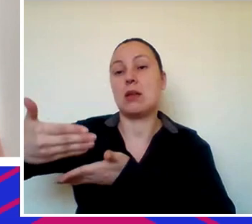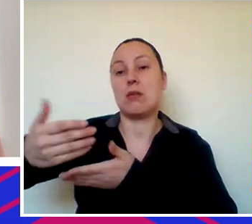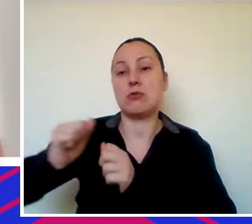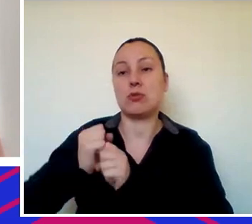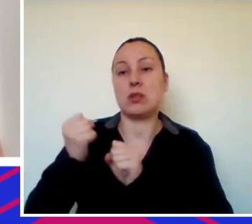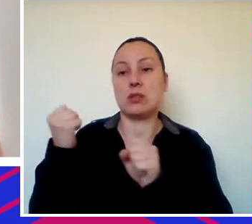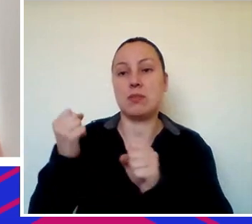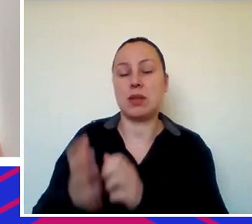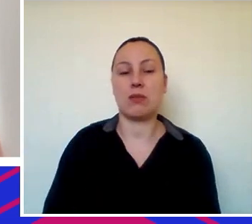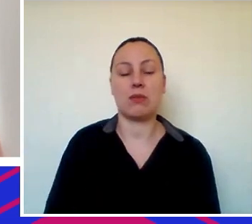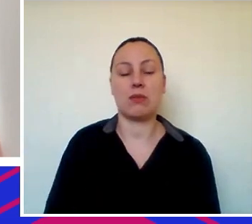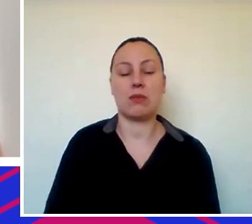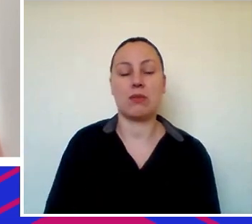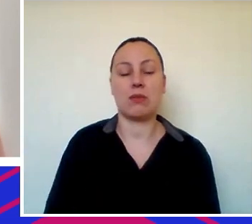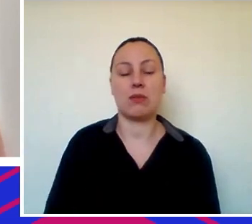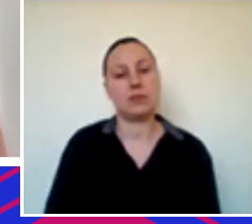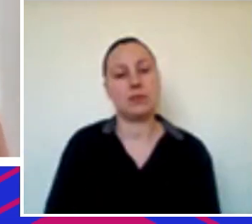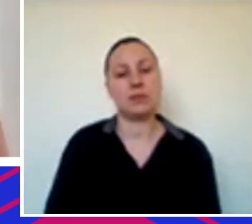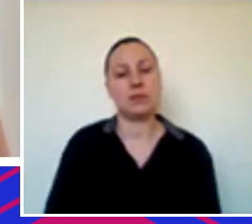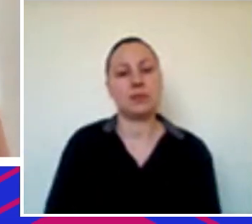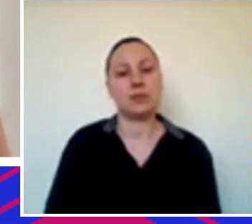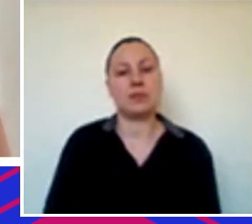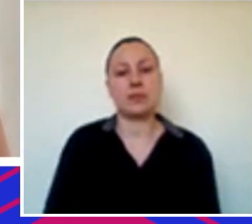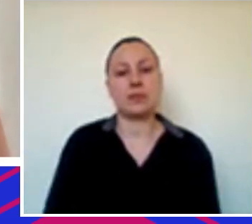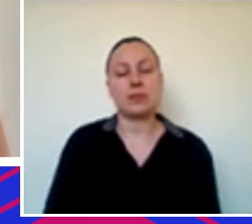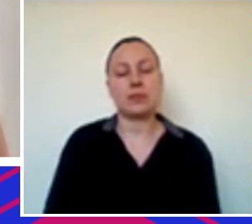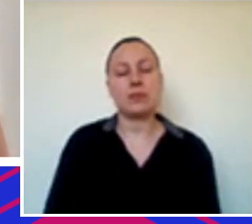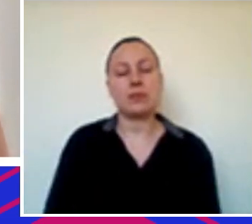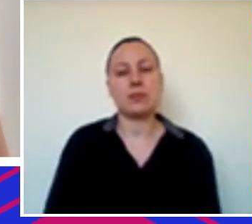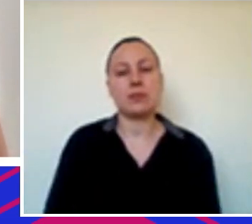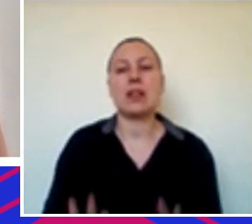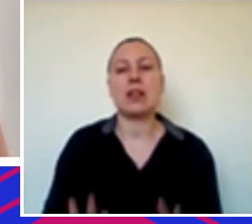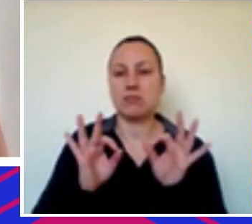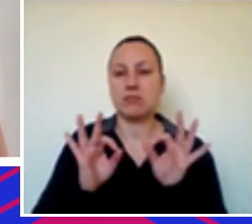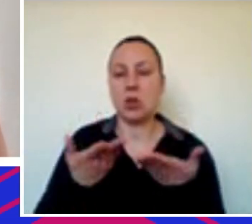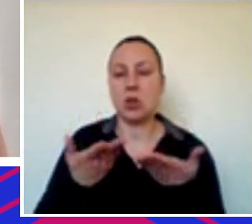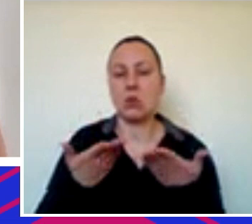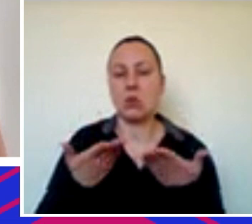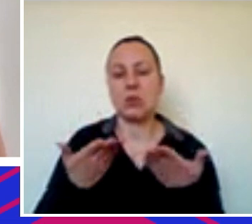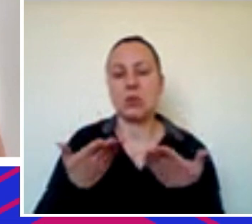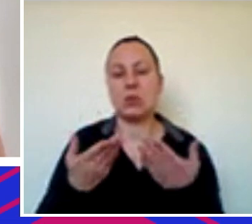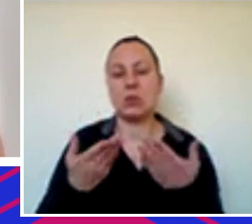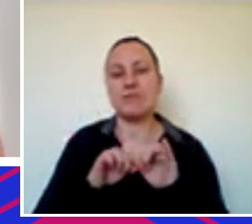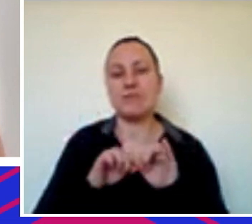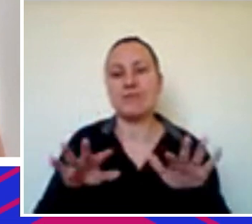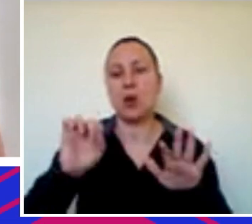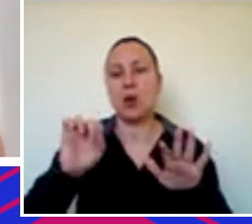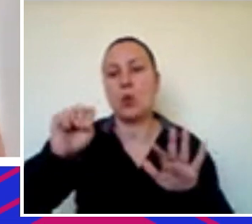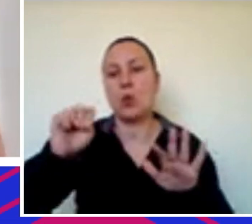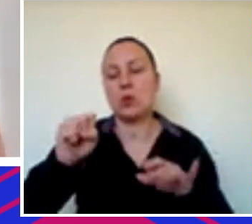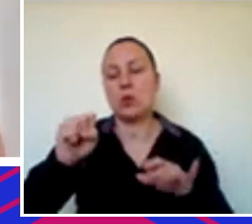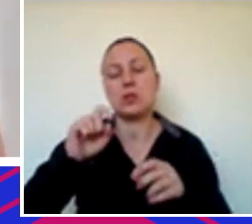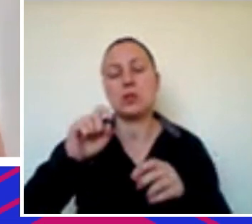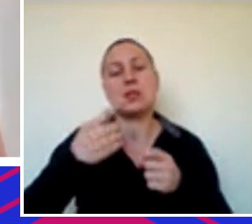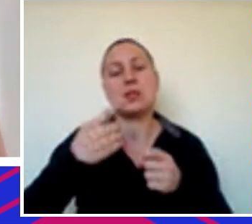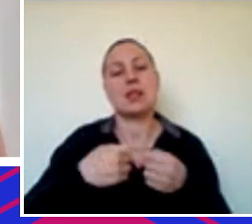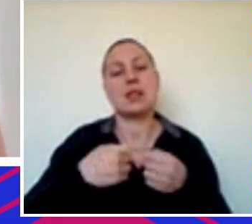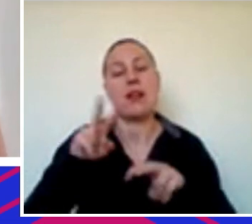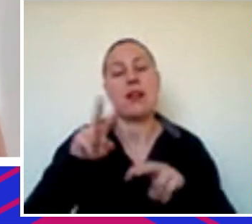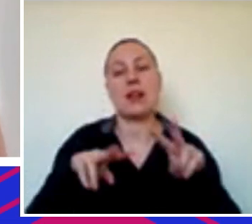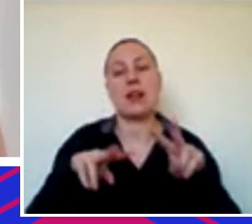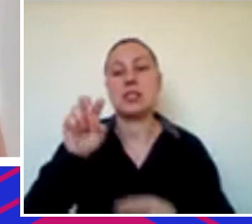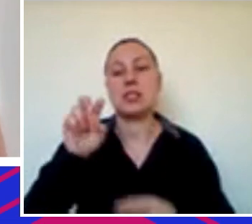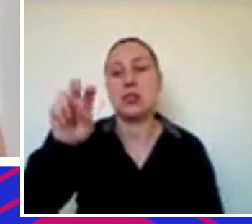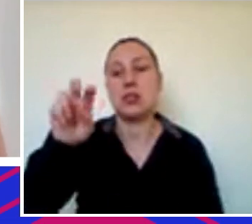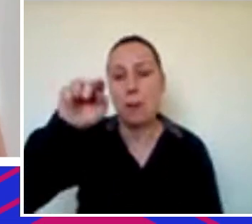interessante o você falou viu Gabi porque a gente tem hoje a gente tem um time espalhado por oito cidades a gente avalia por ano cinco mil empresas